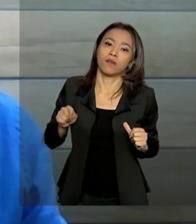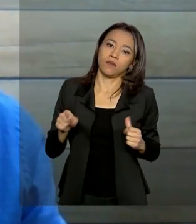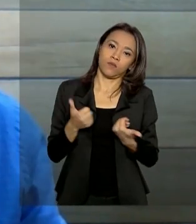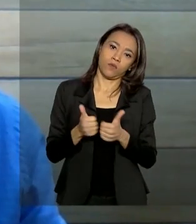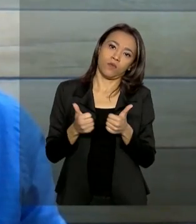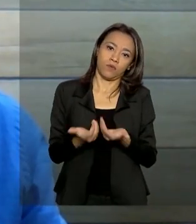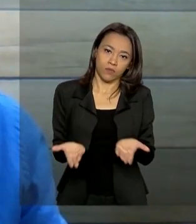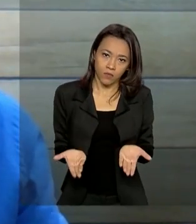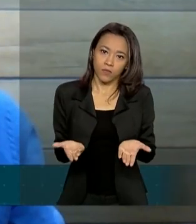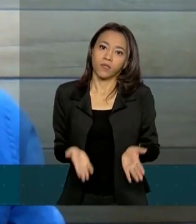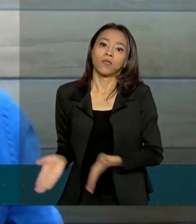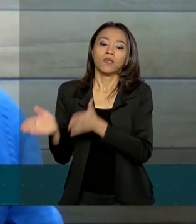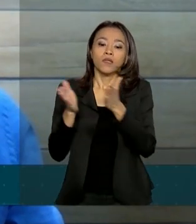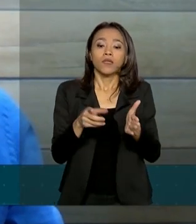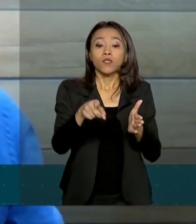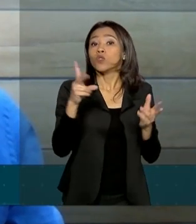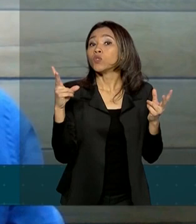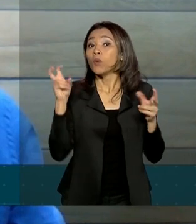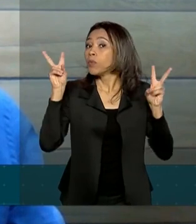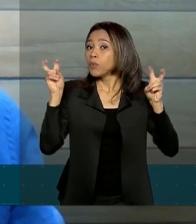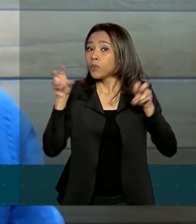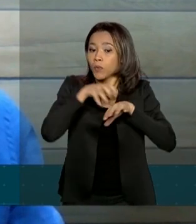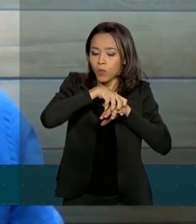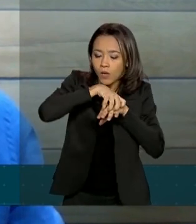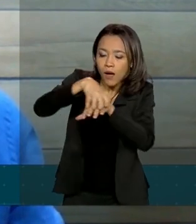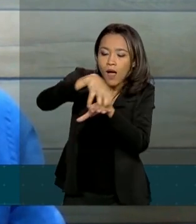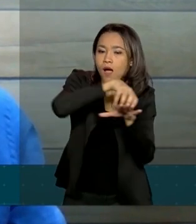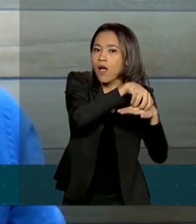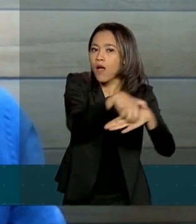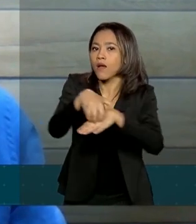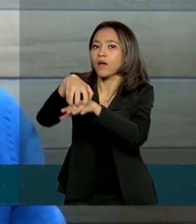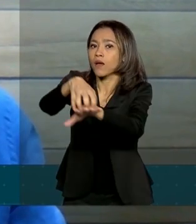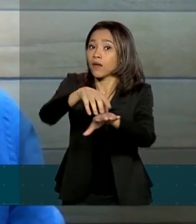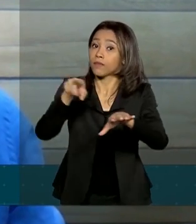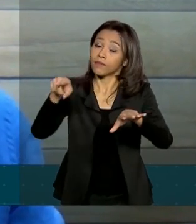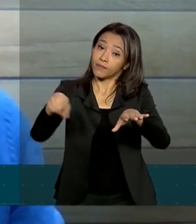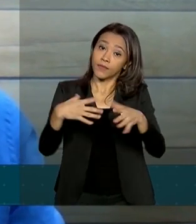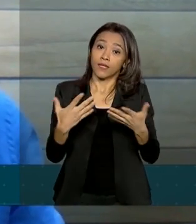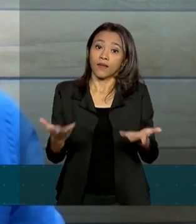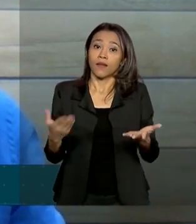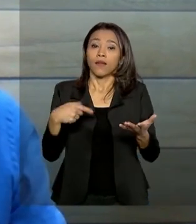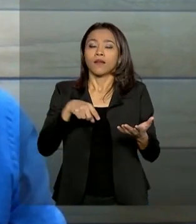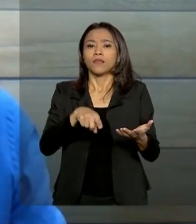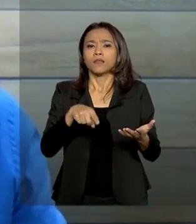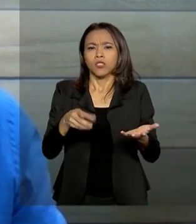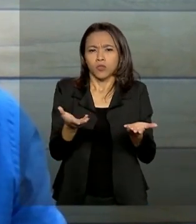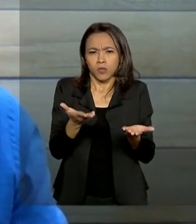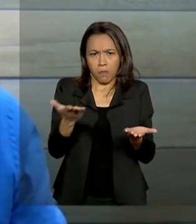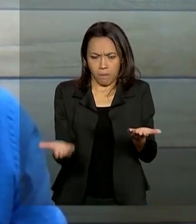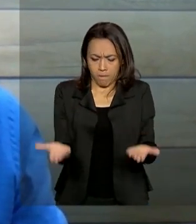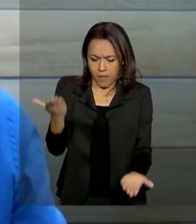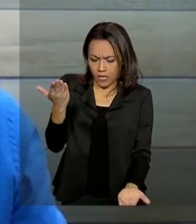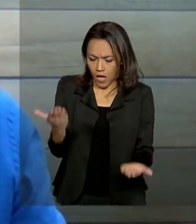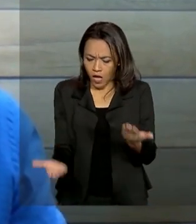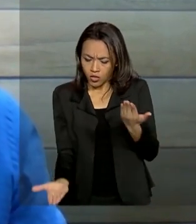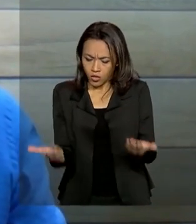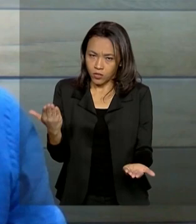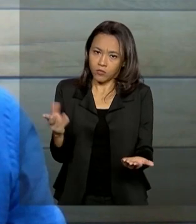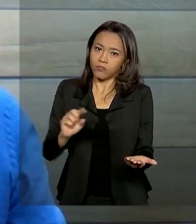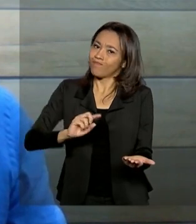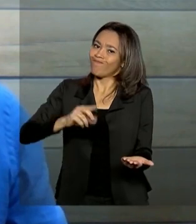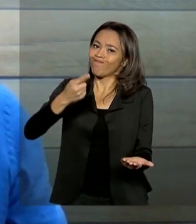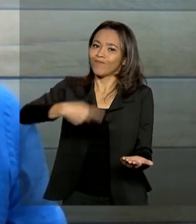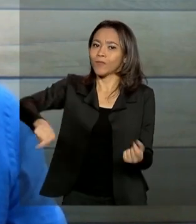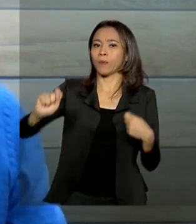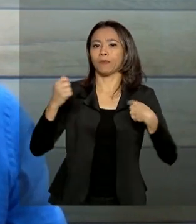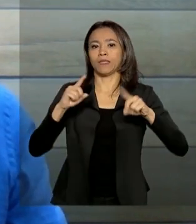relação ao transporte de cargas, a ANTT suspendeu as atividades dos postos com balanços de pesagem e determinou às concessionárias das